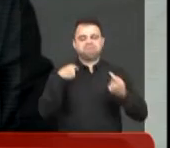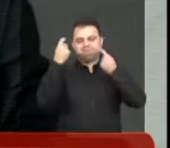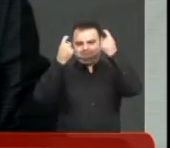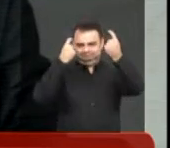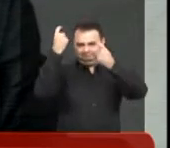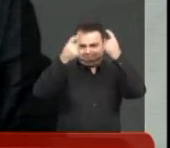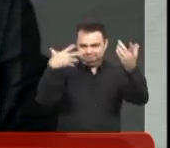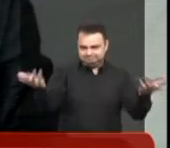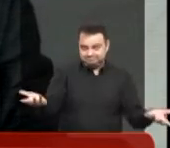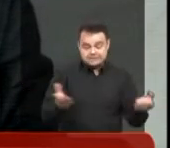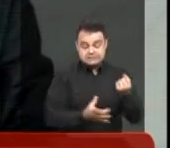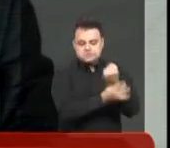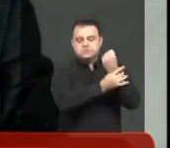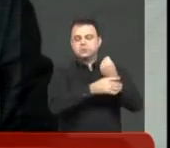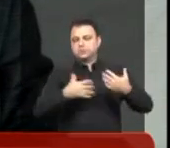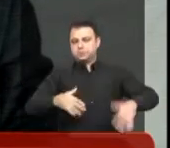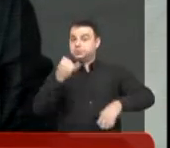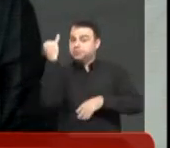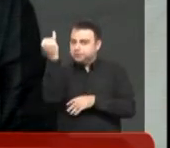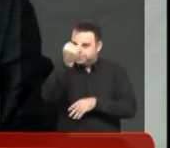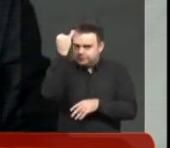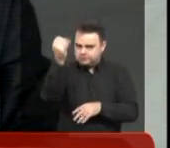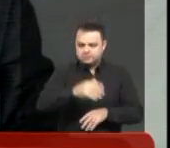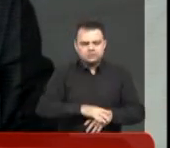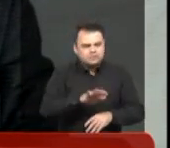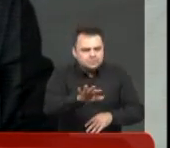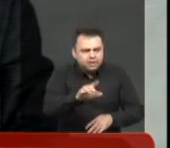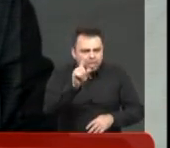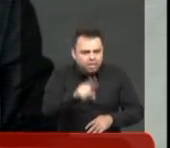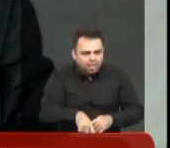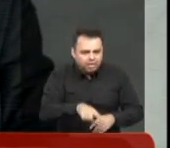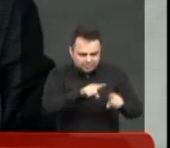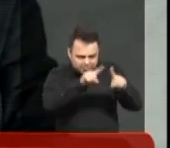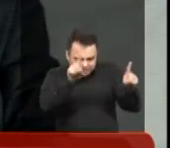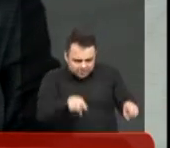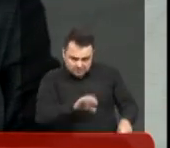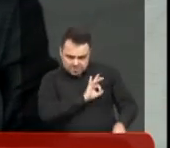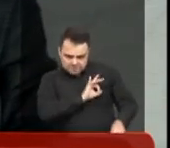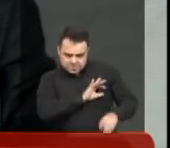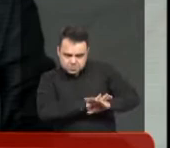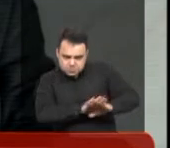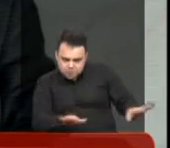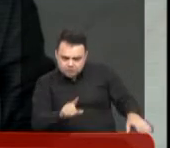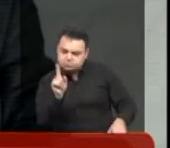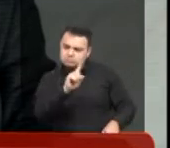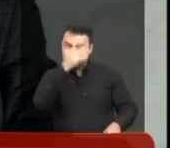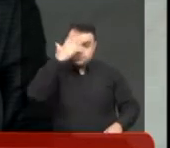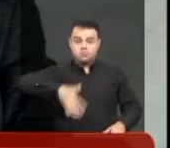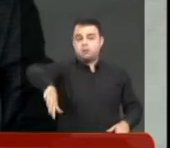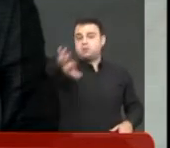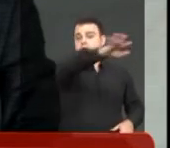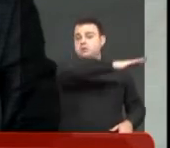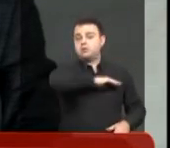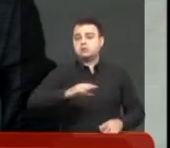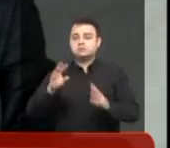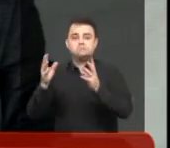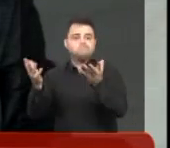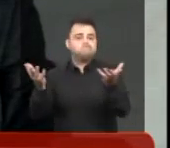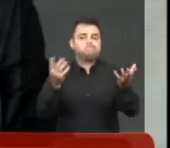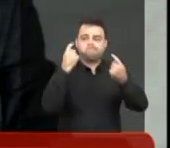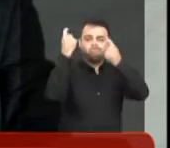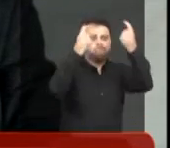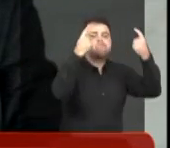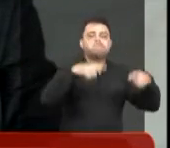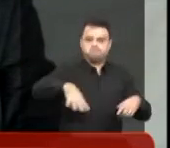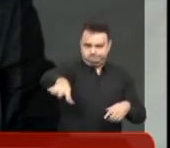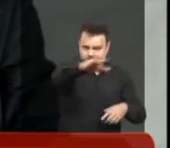ser diferente. Mas, quando eu falo de segurança, eu não penso apenas nos servidores, mas eu penso na população.